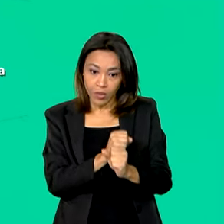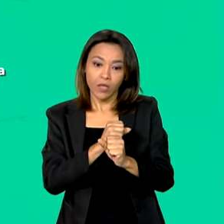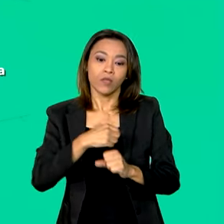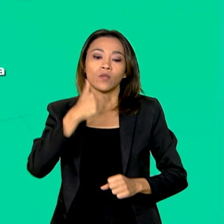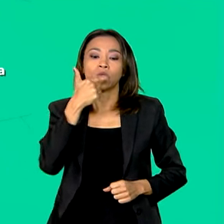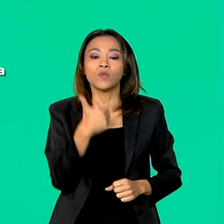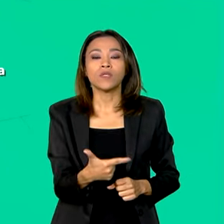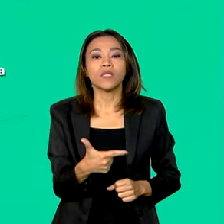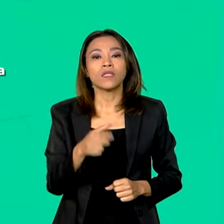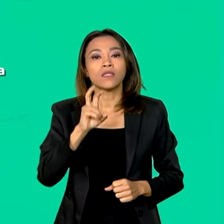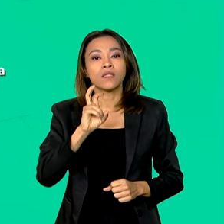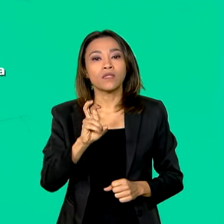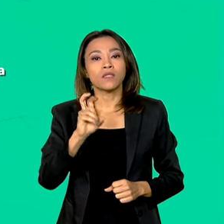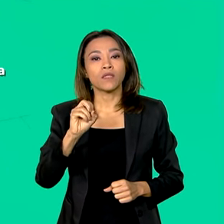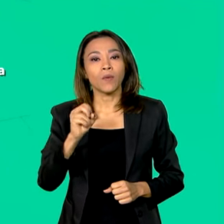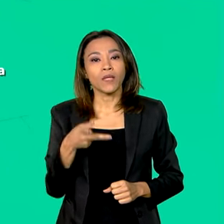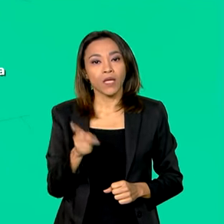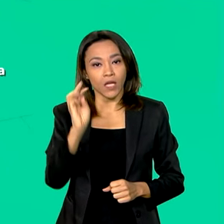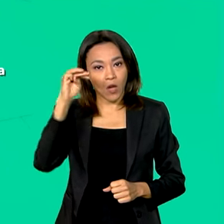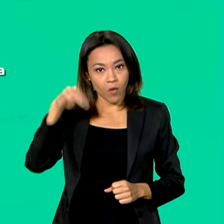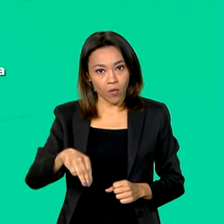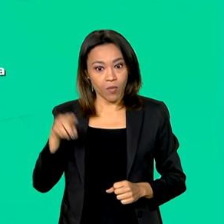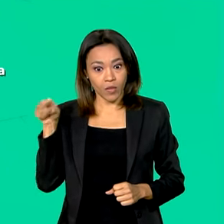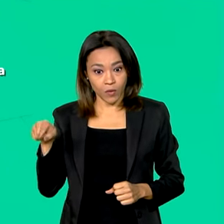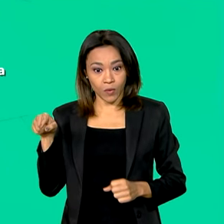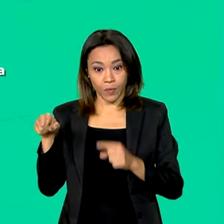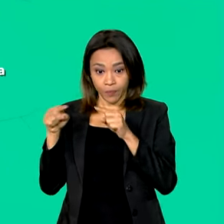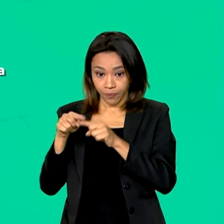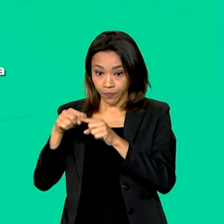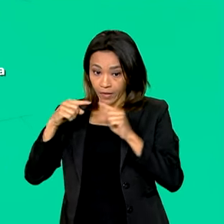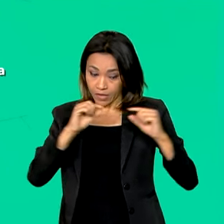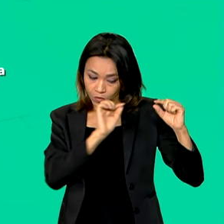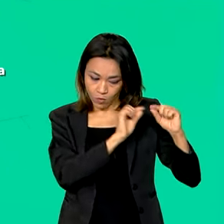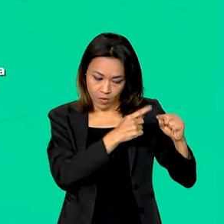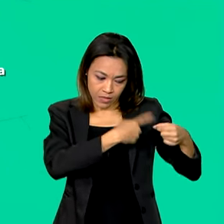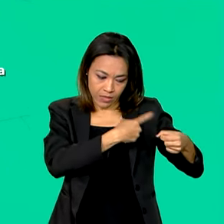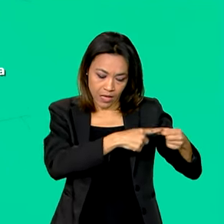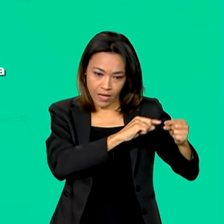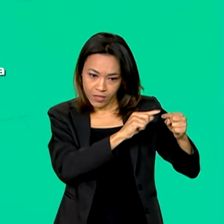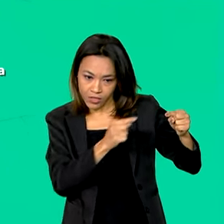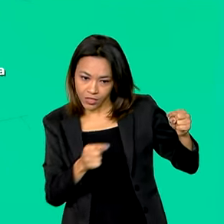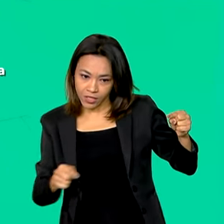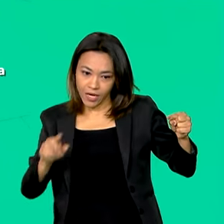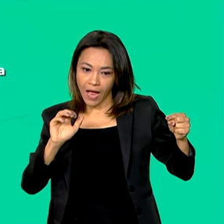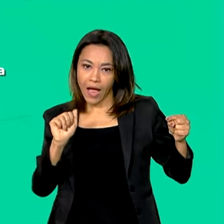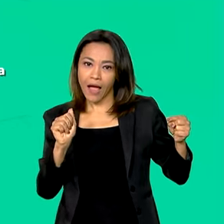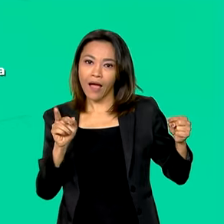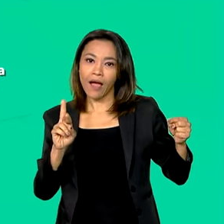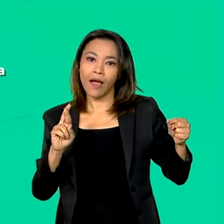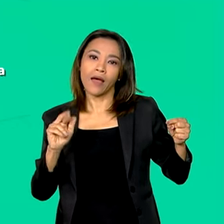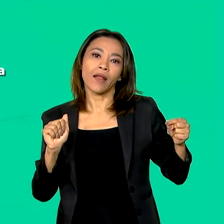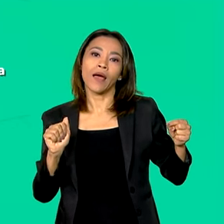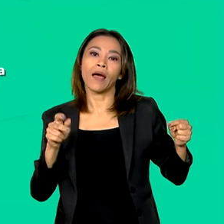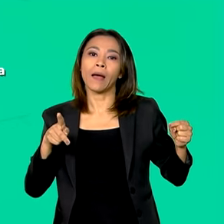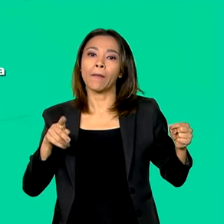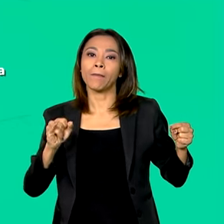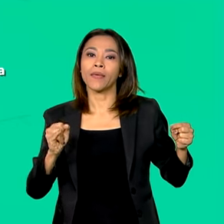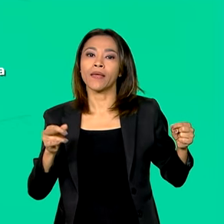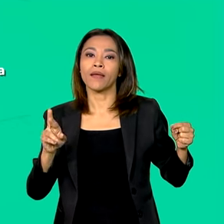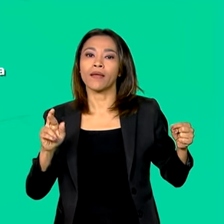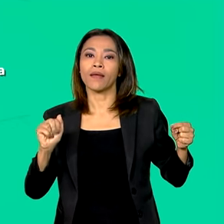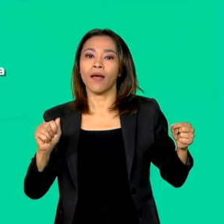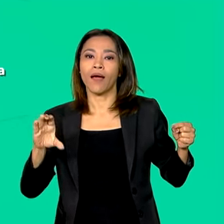quilômetros de extensão, ligando o Delmiro Gouveia à Arapiraca e vai levar água a mais de